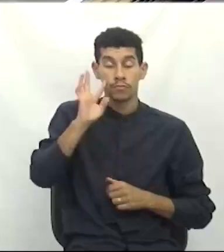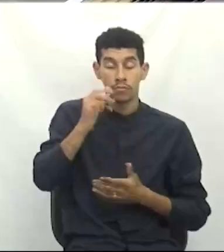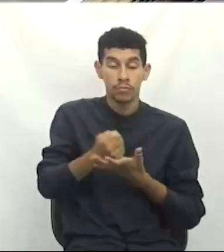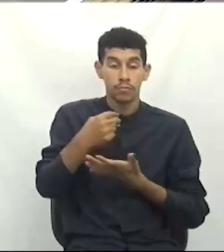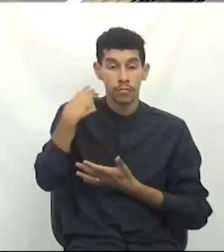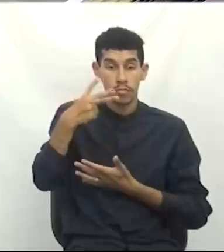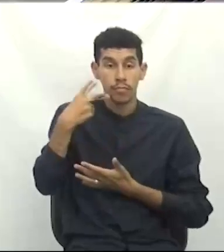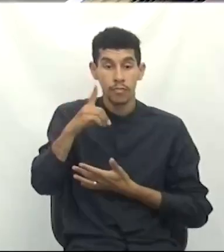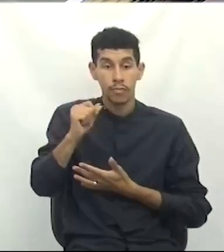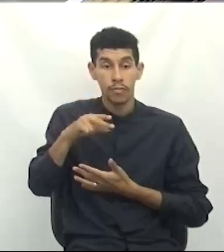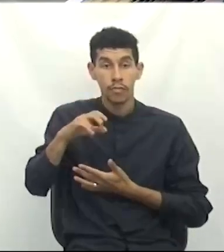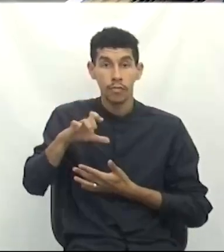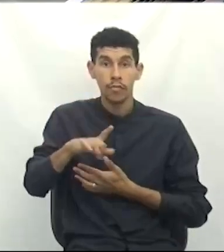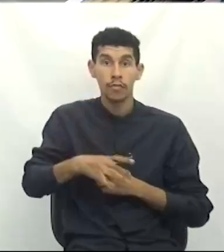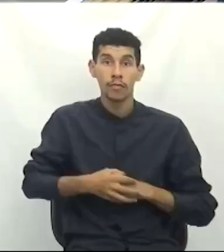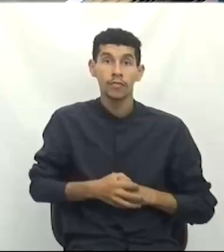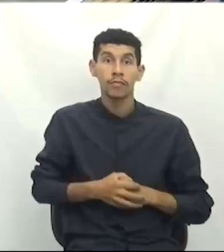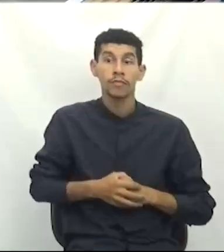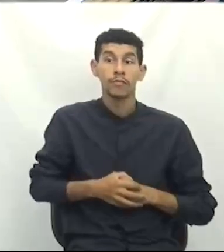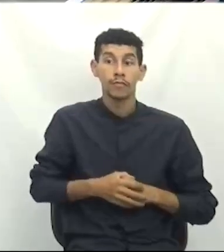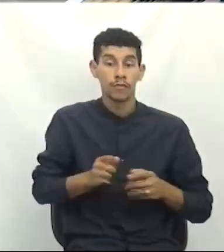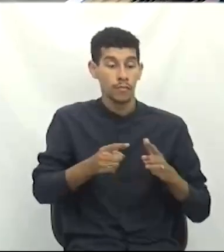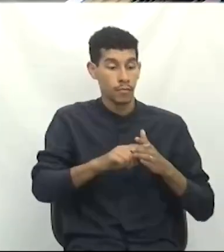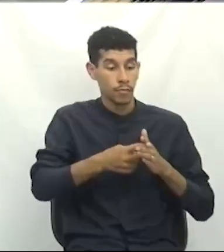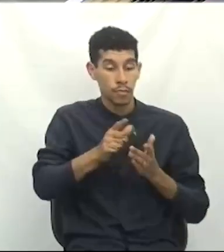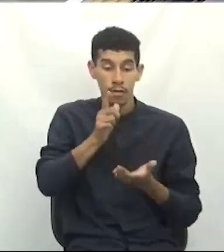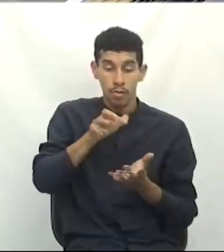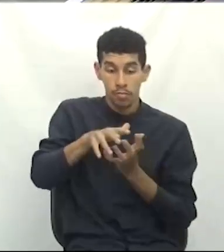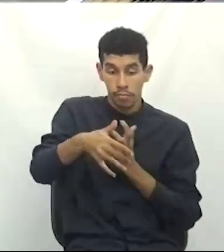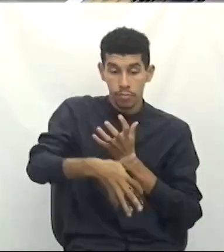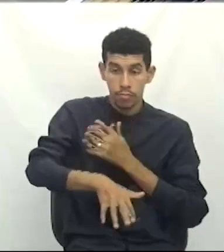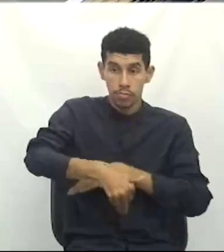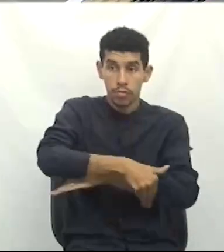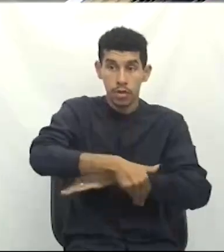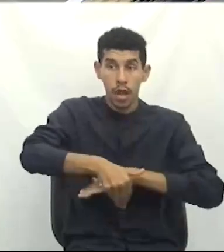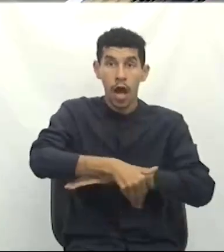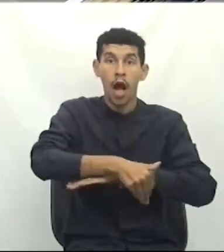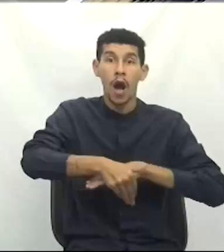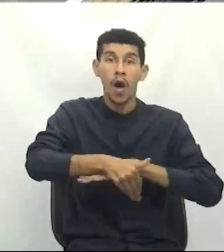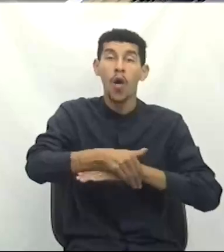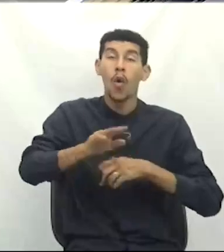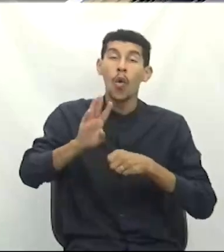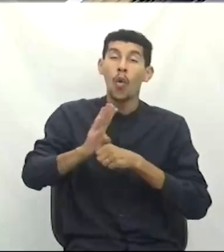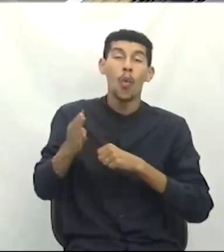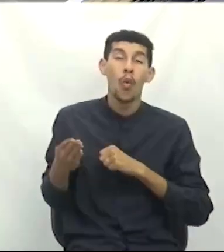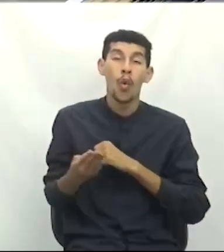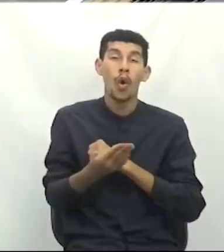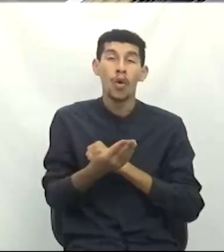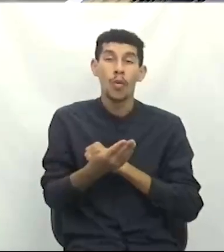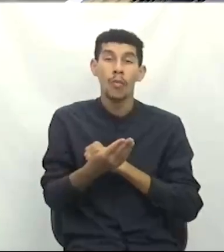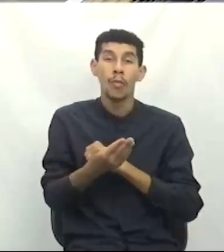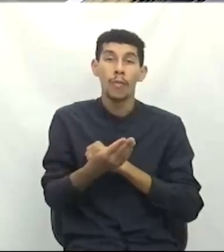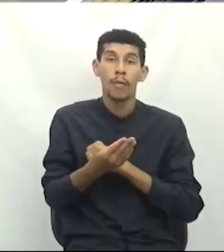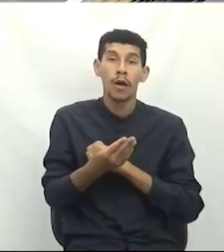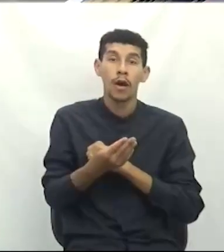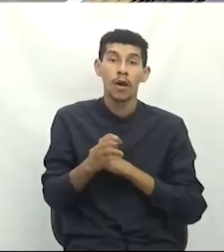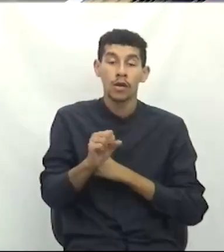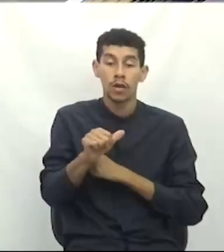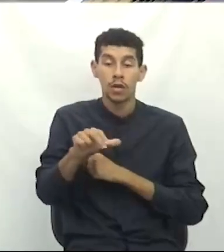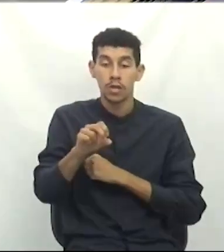vereador Daniel Frederico Antunes. Repara-se na Boca de Lobo, localizada na rua Francisco Miglioli, bairro São Luiz.